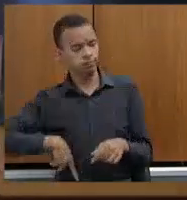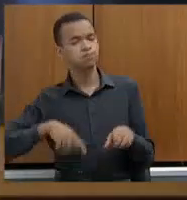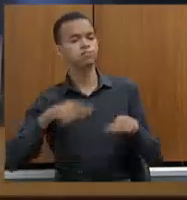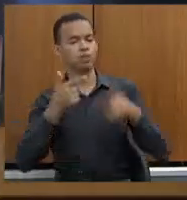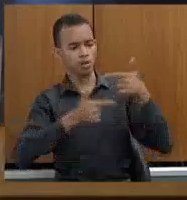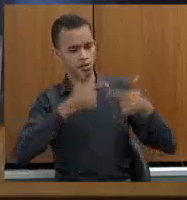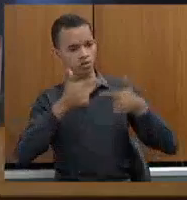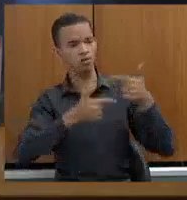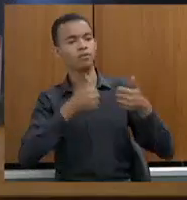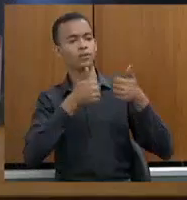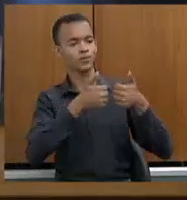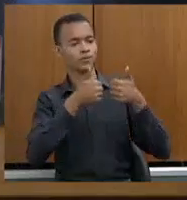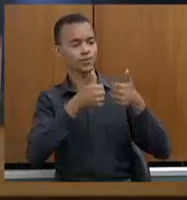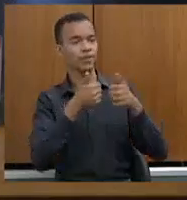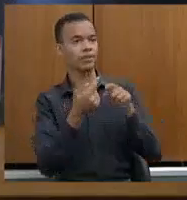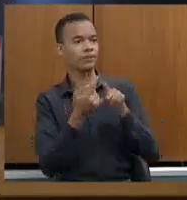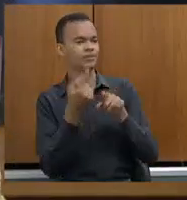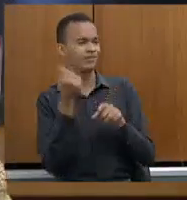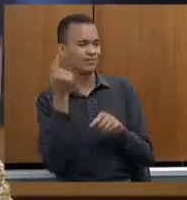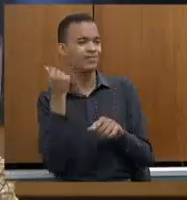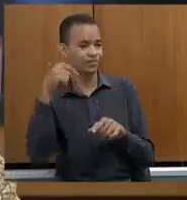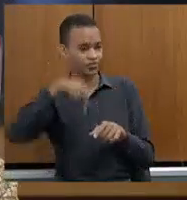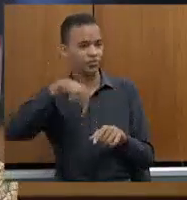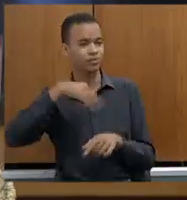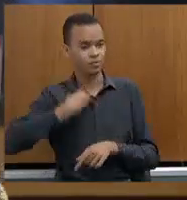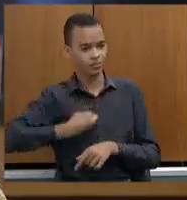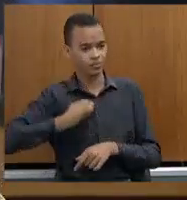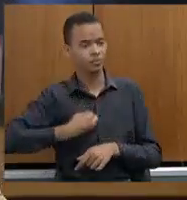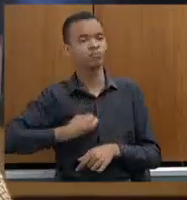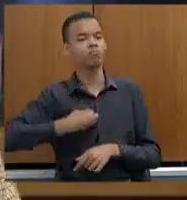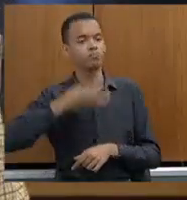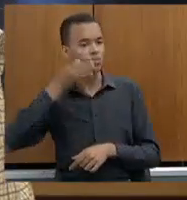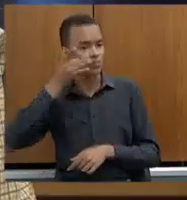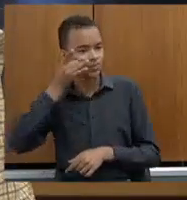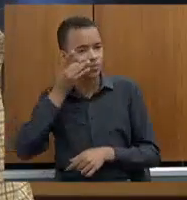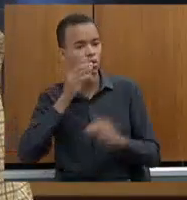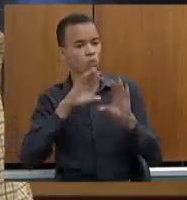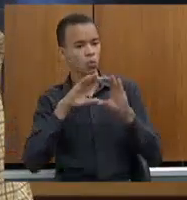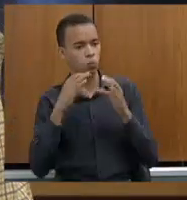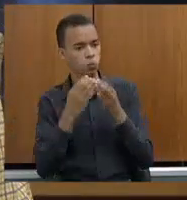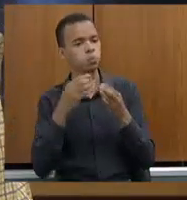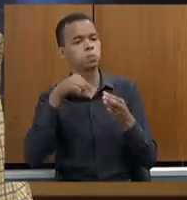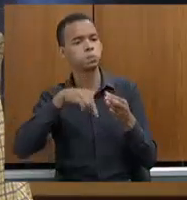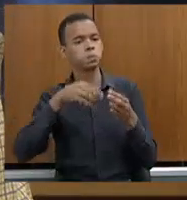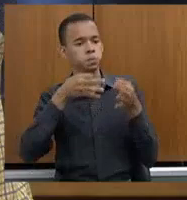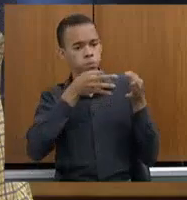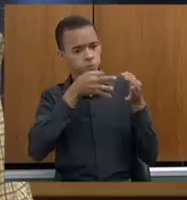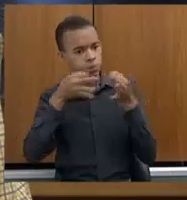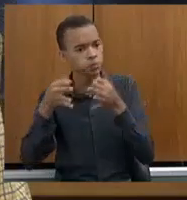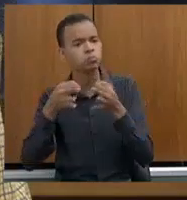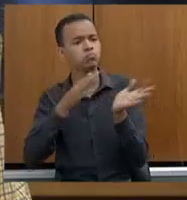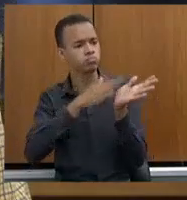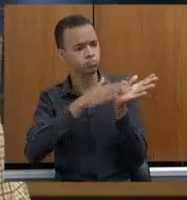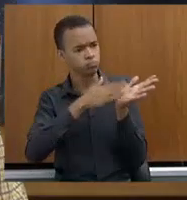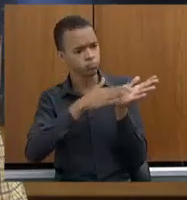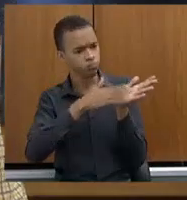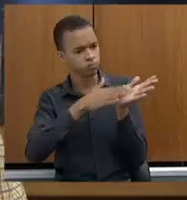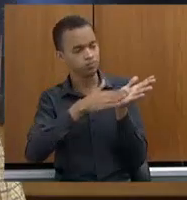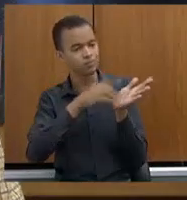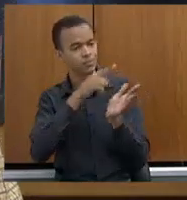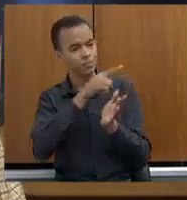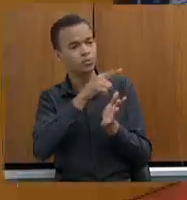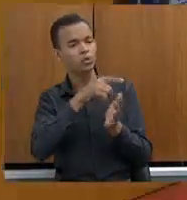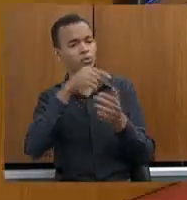estava aqui, pelo menos até pouco tempo, presente toda a comissão. Parabéns, e o presidente? Estavam